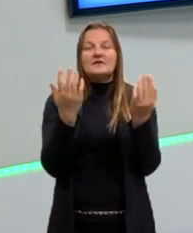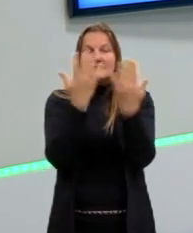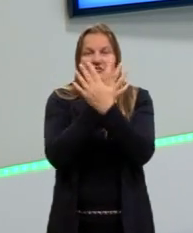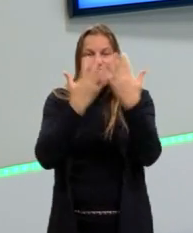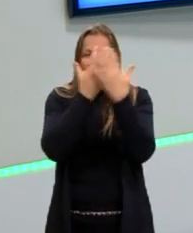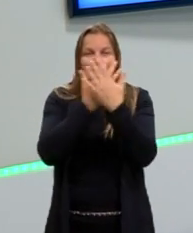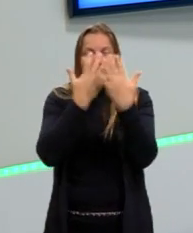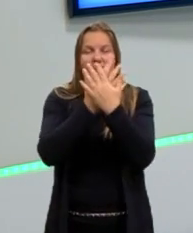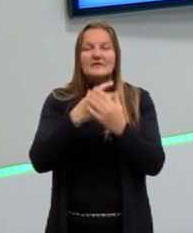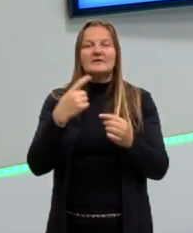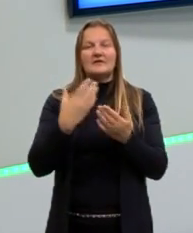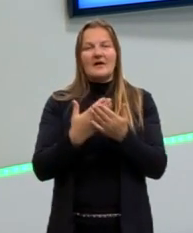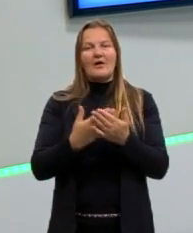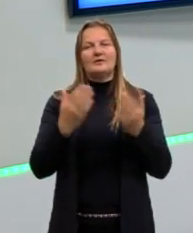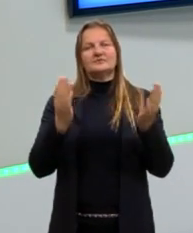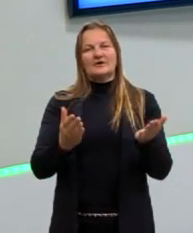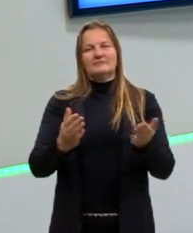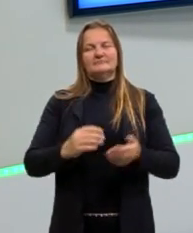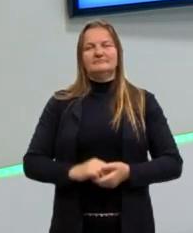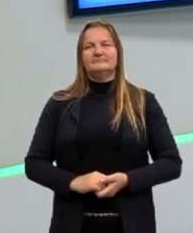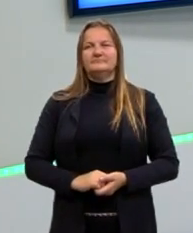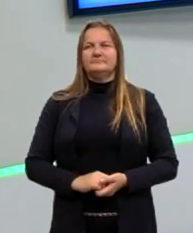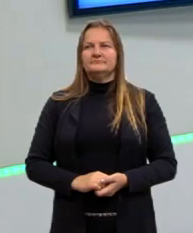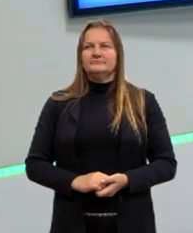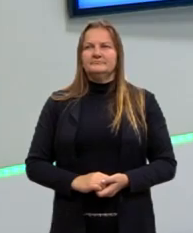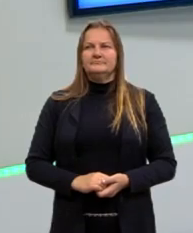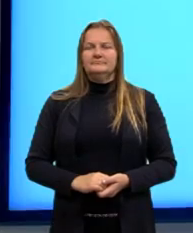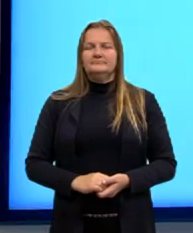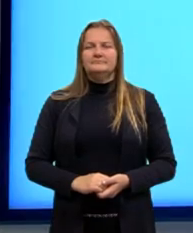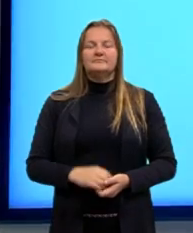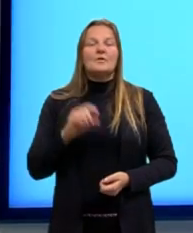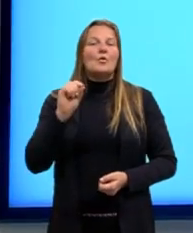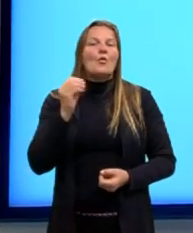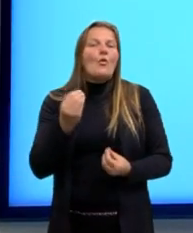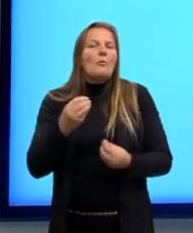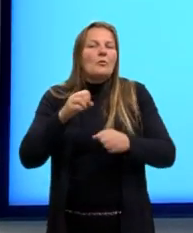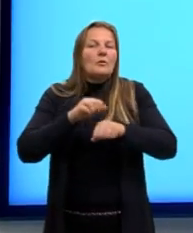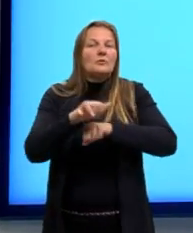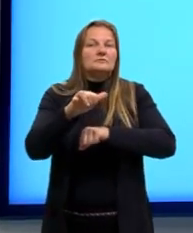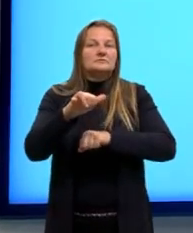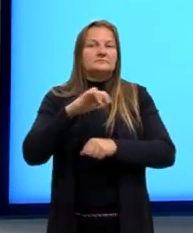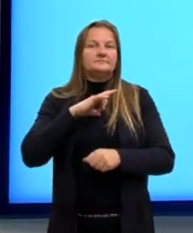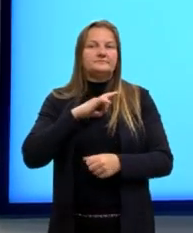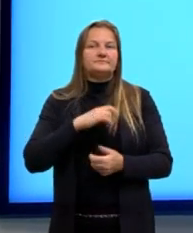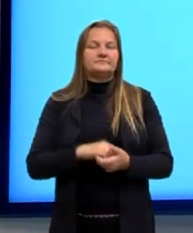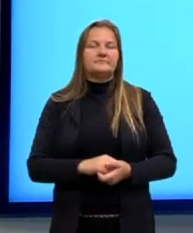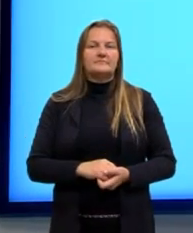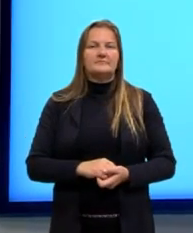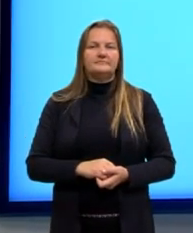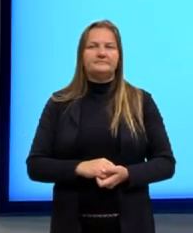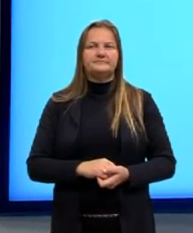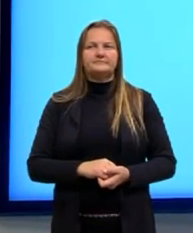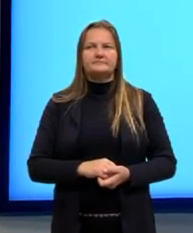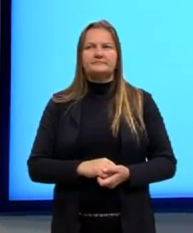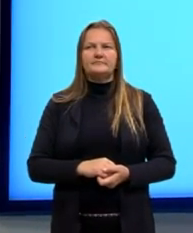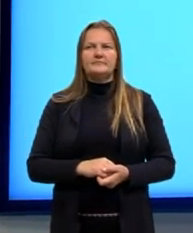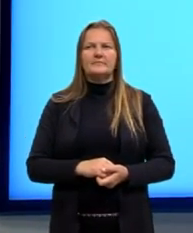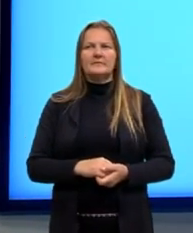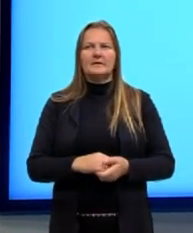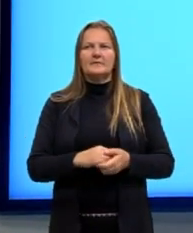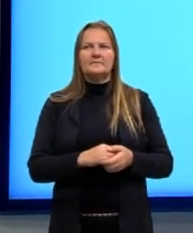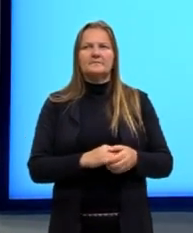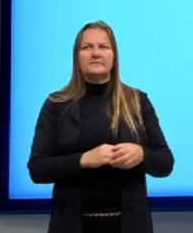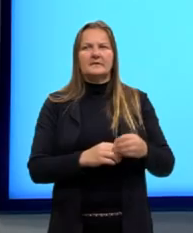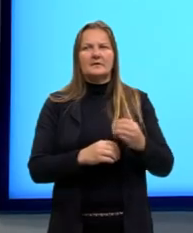já viu em outra aula. Mas como que acontece isso, né? Pensando teoricamente para entender. Então,